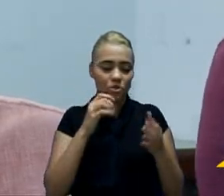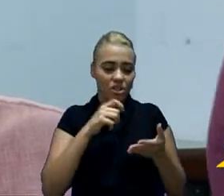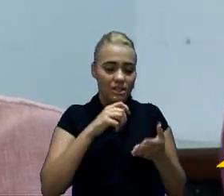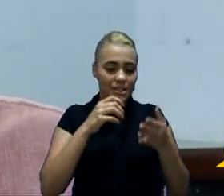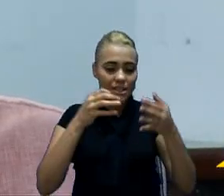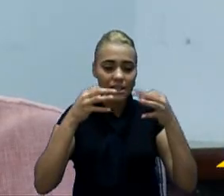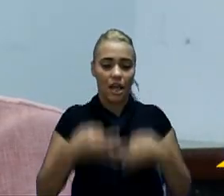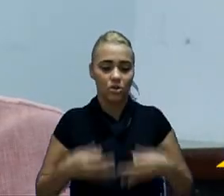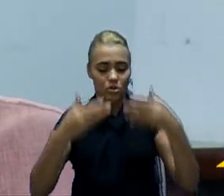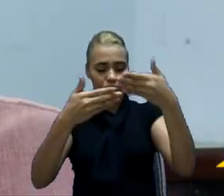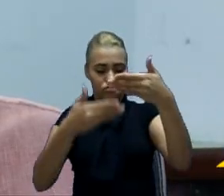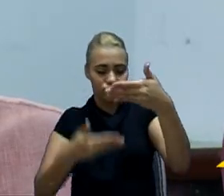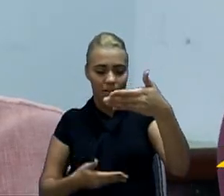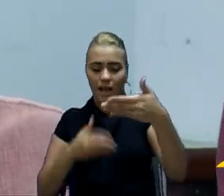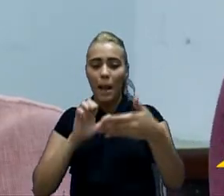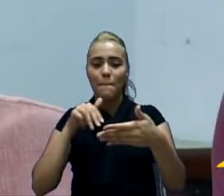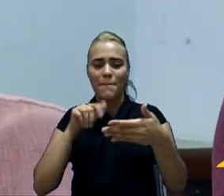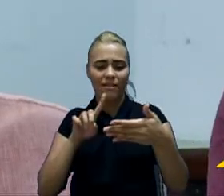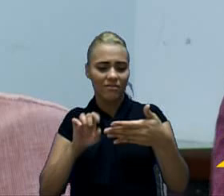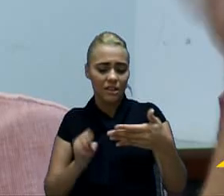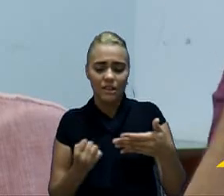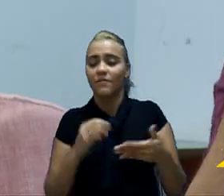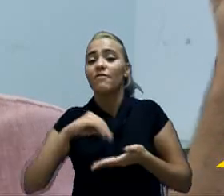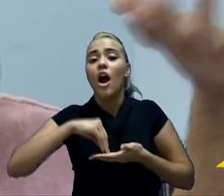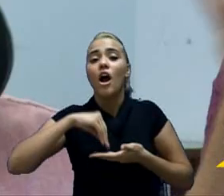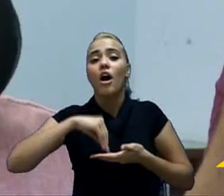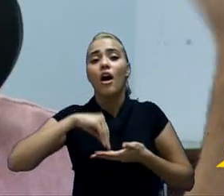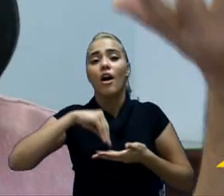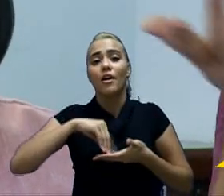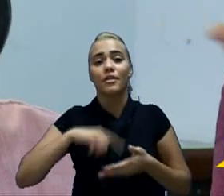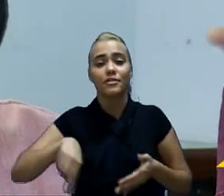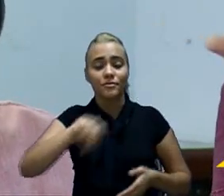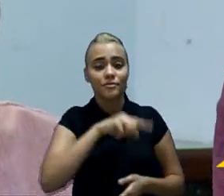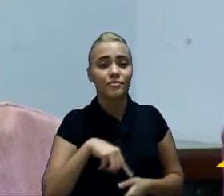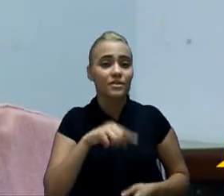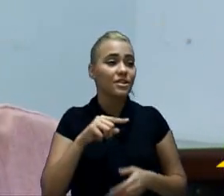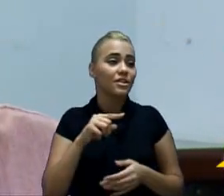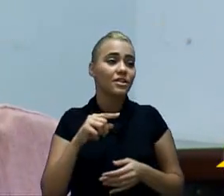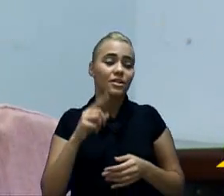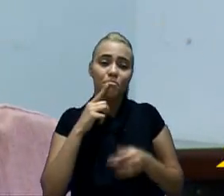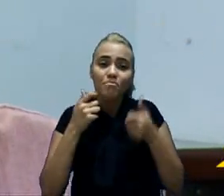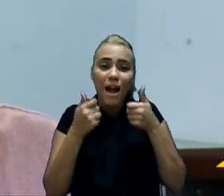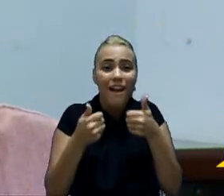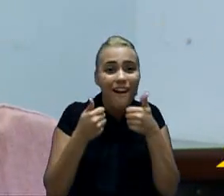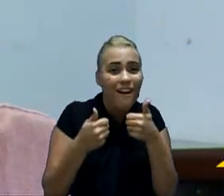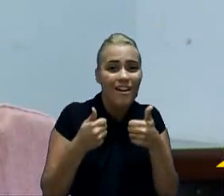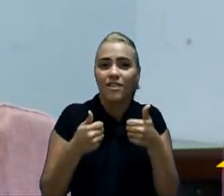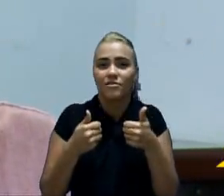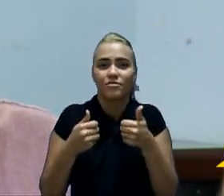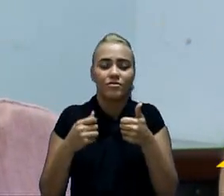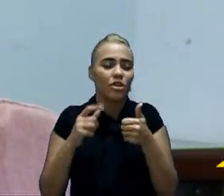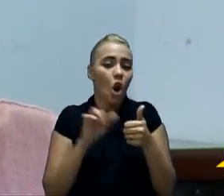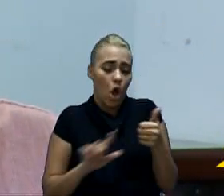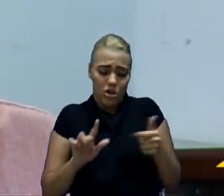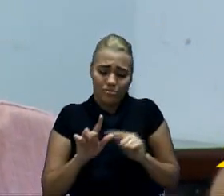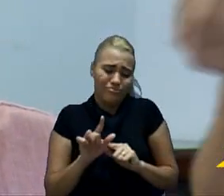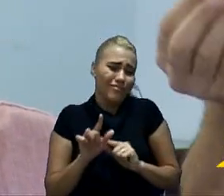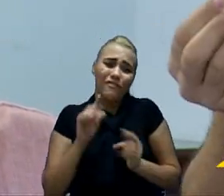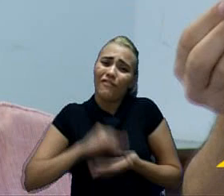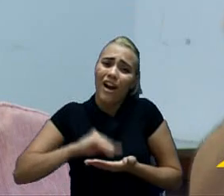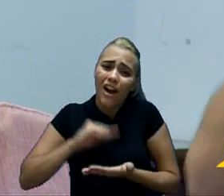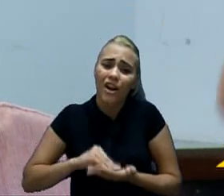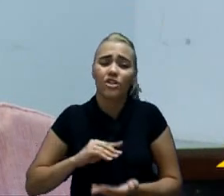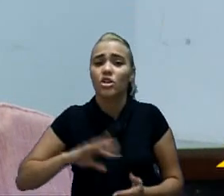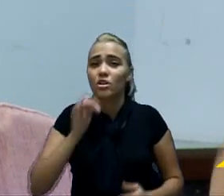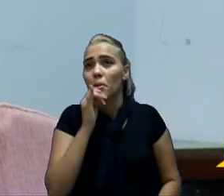a rubrica para tirar as emendas. os vereadores tinham que tirar de onde eles achassem por bem, e não tem lógica isso. Então, imagina todo mundo, todos